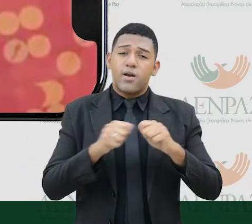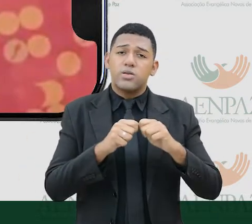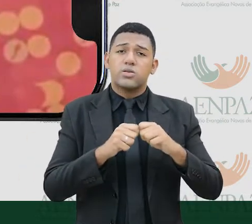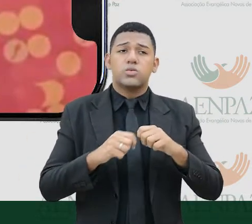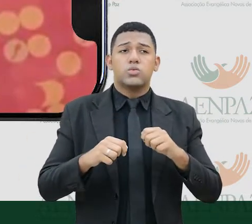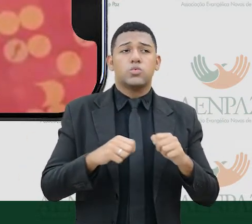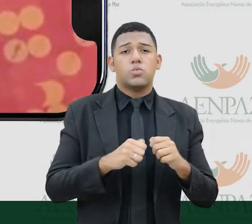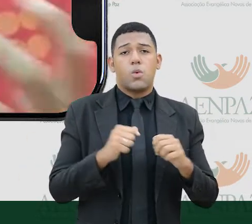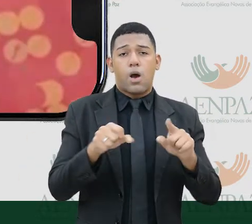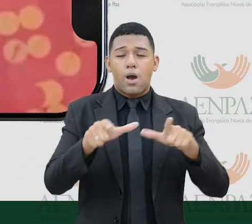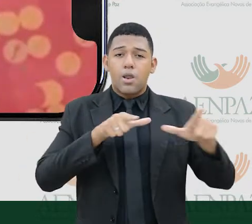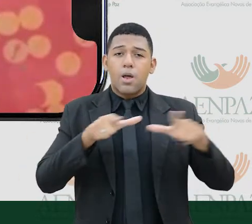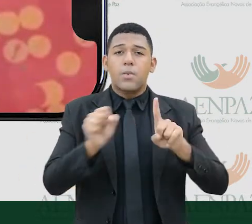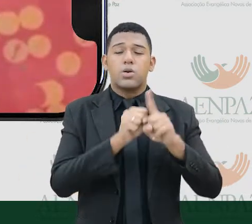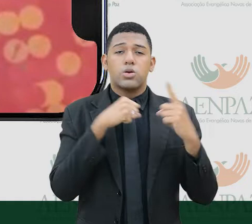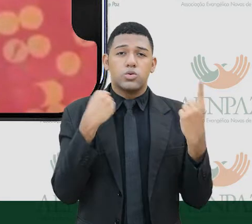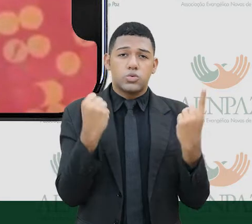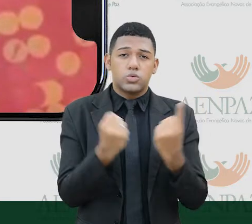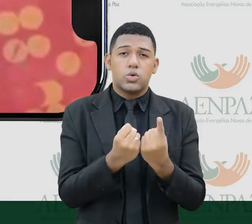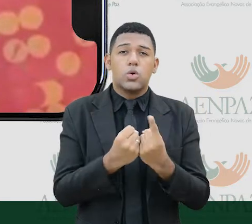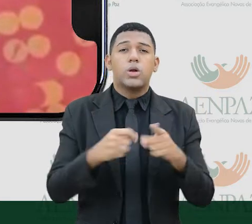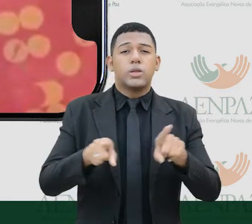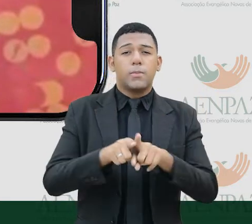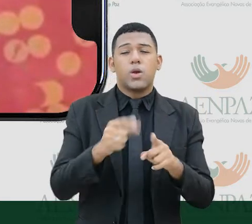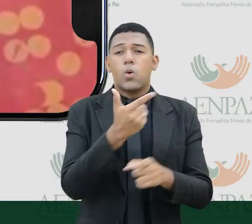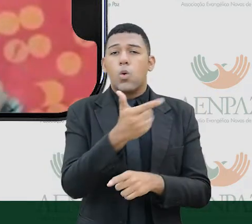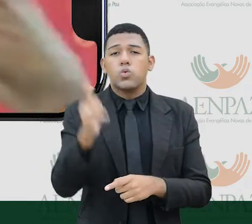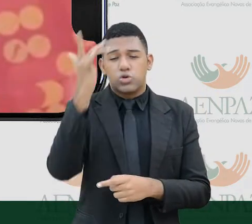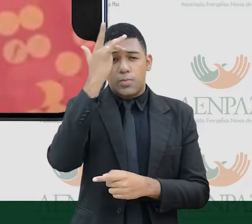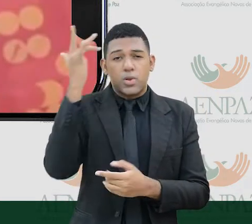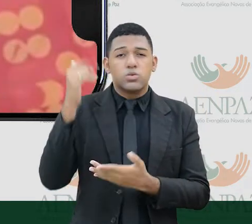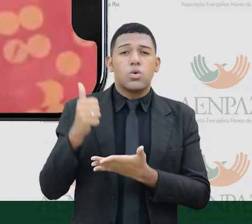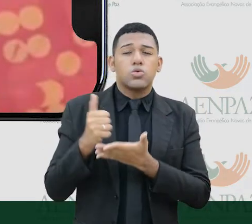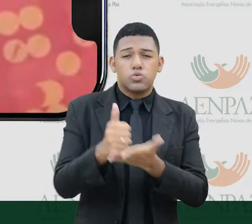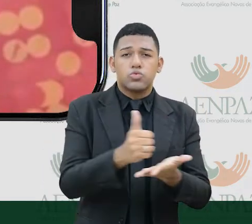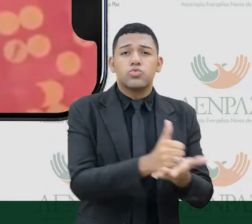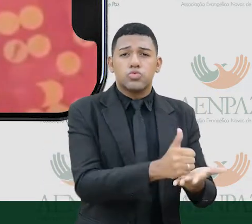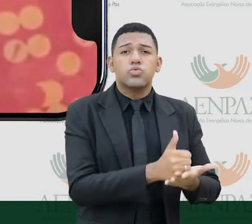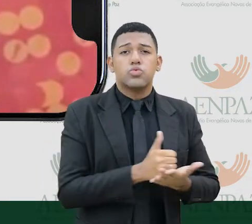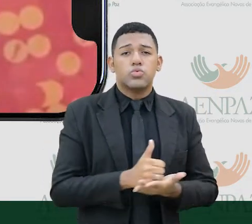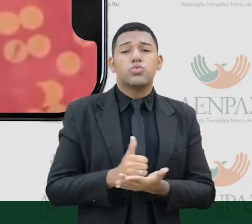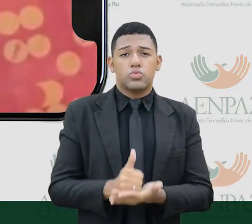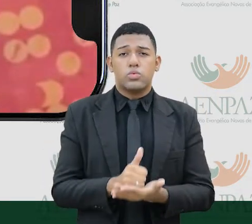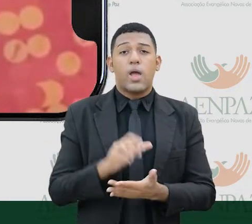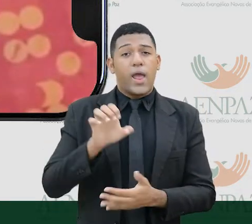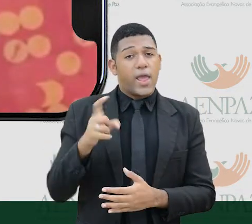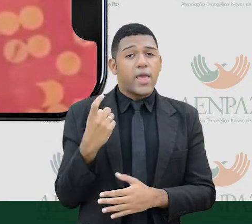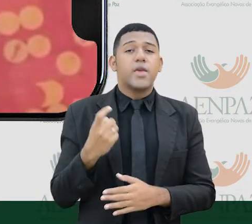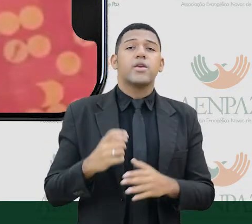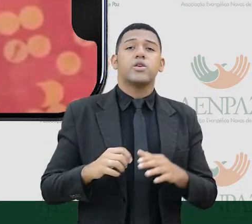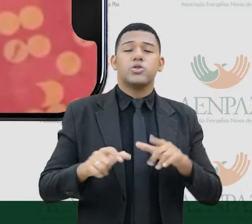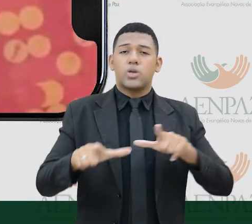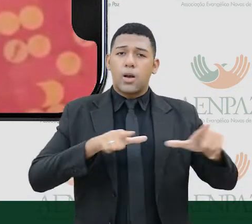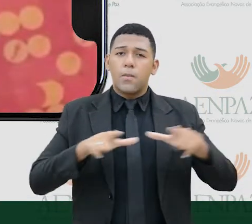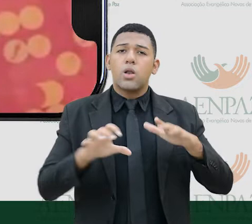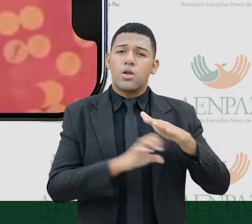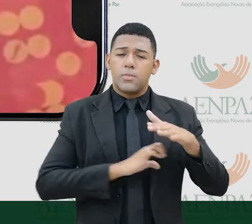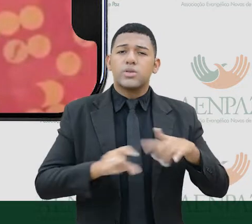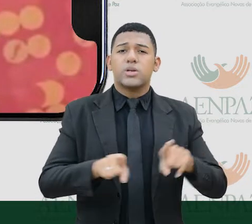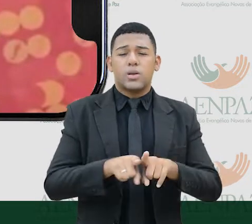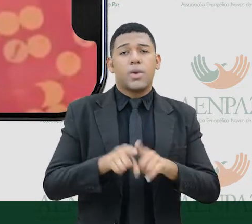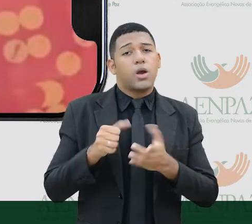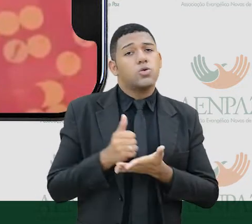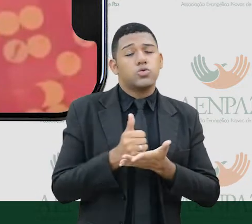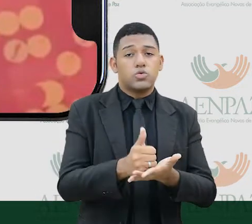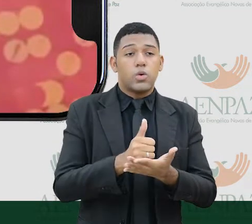funcionários, terceirizados, diretores, até ex-funcionários também querem participar. E é uma alegria,